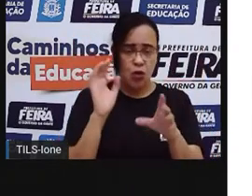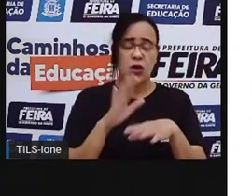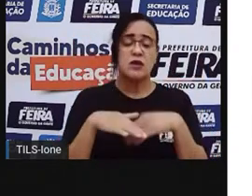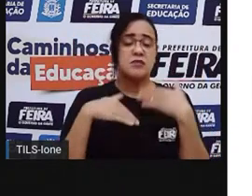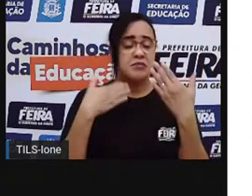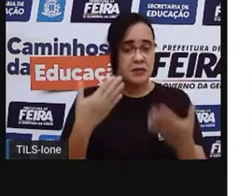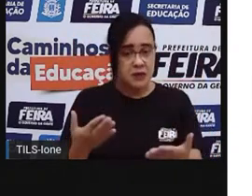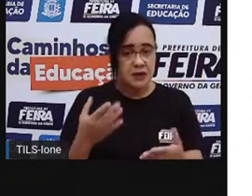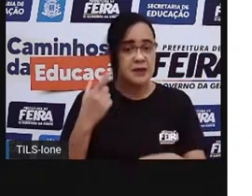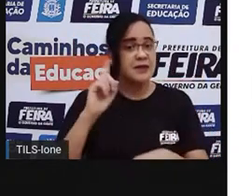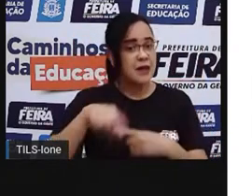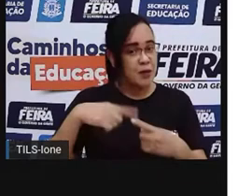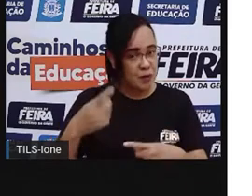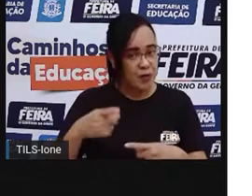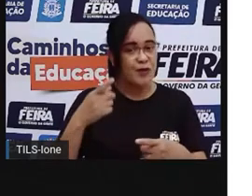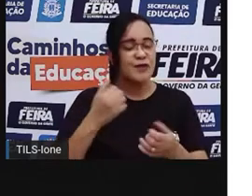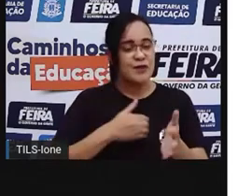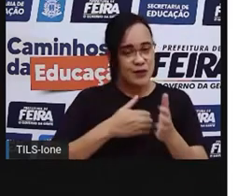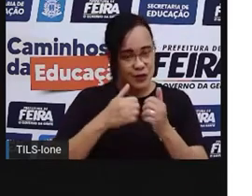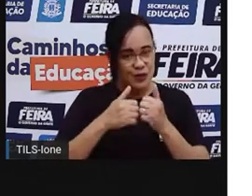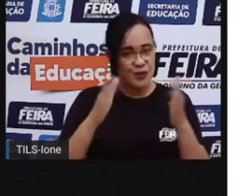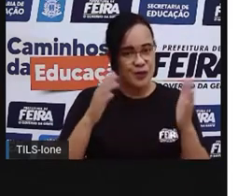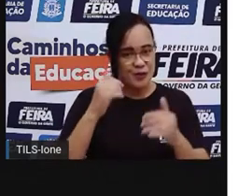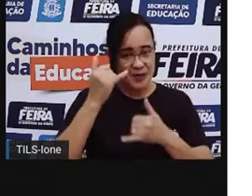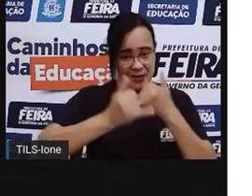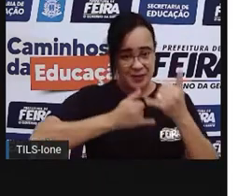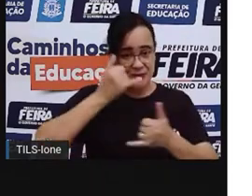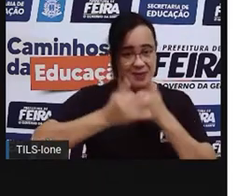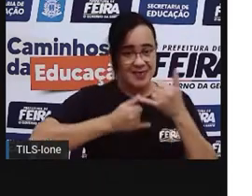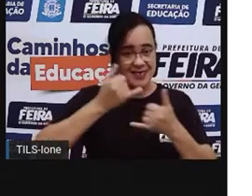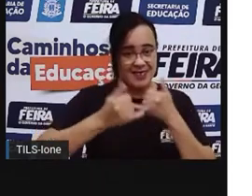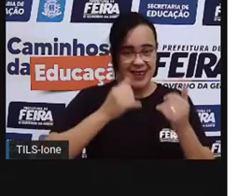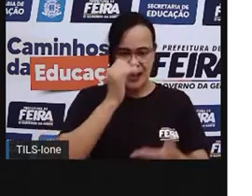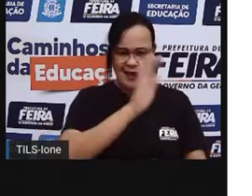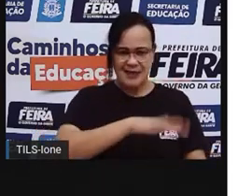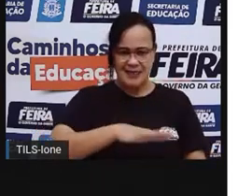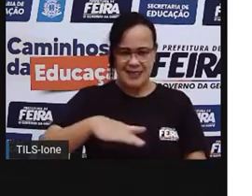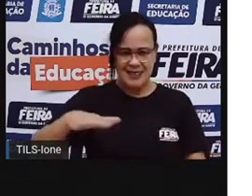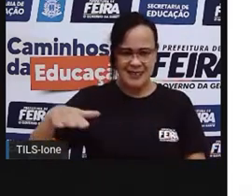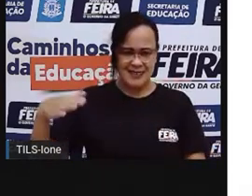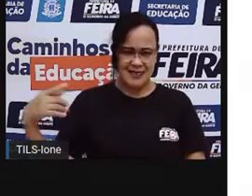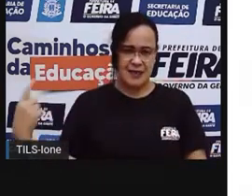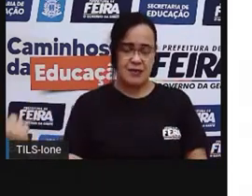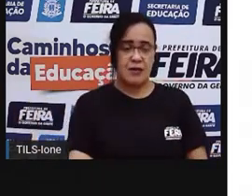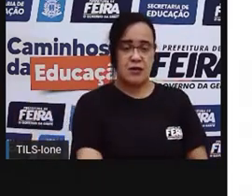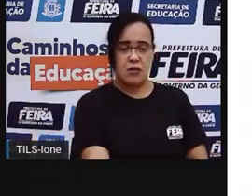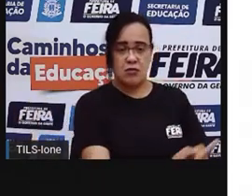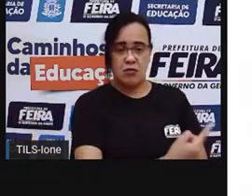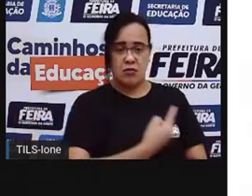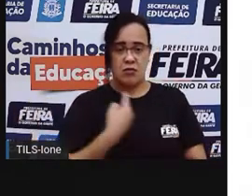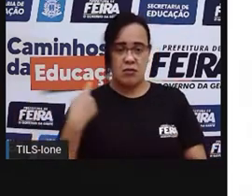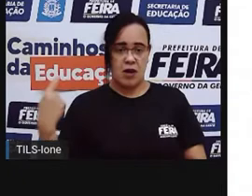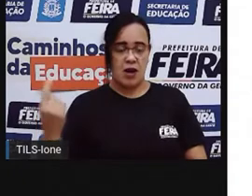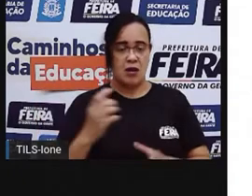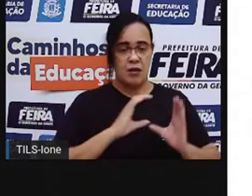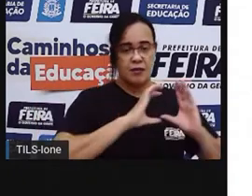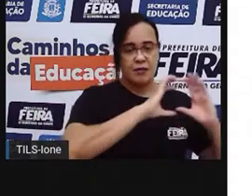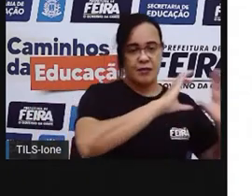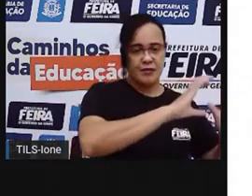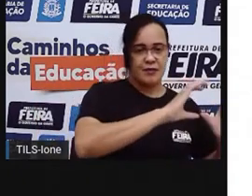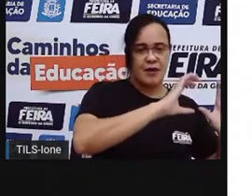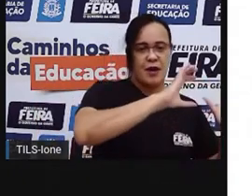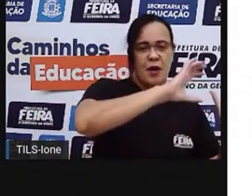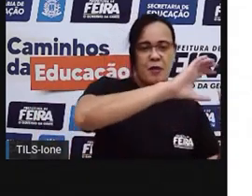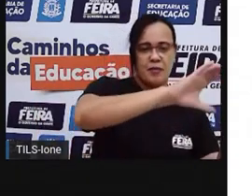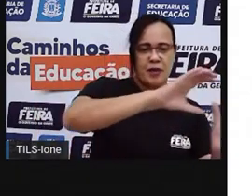E aí, qual é o objetivo? As crianças, né? Formam uma roda e aí jogam pras pessoas que